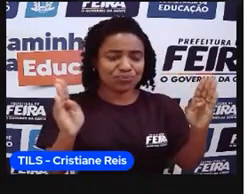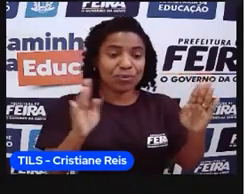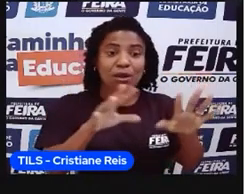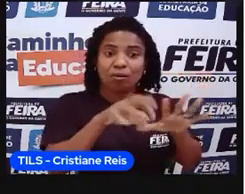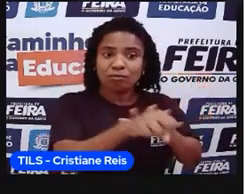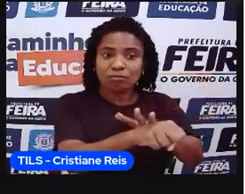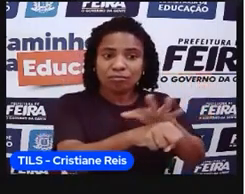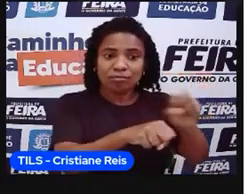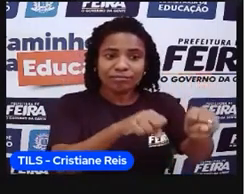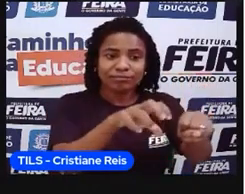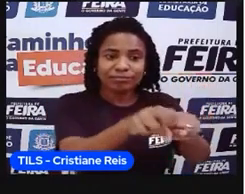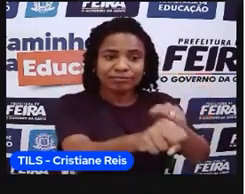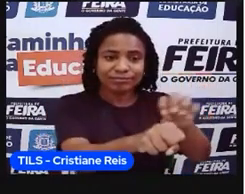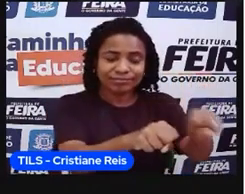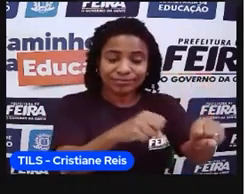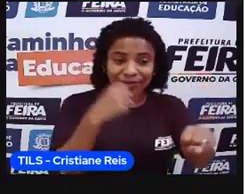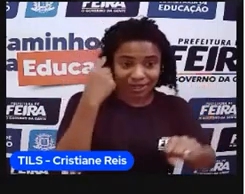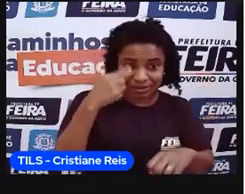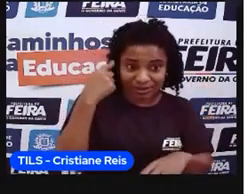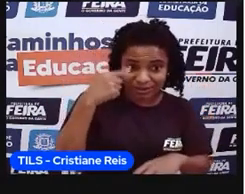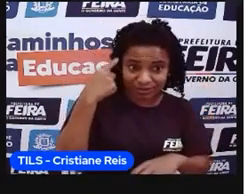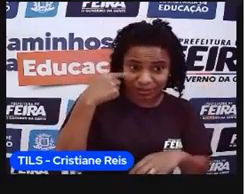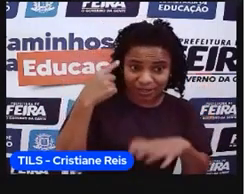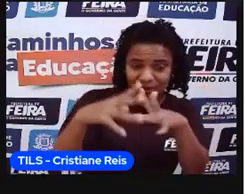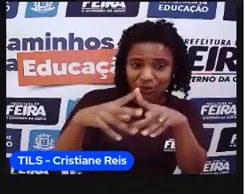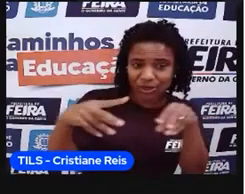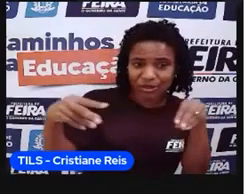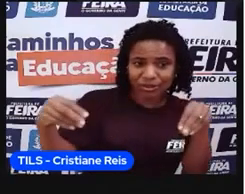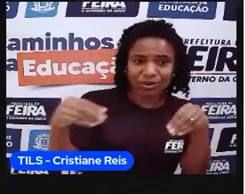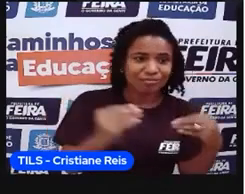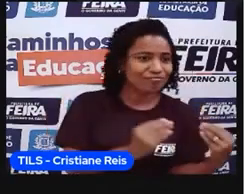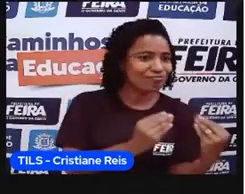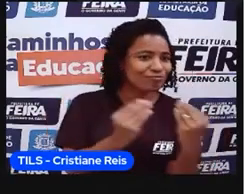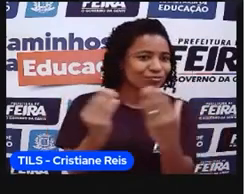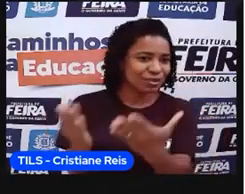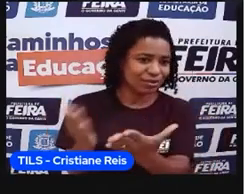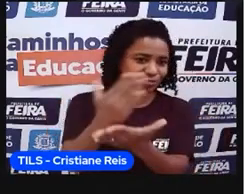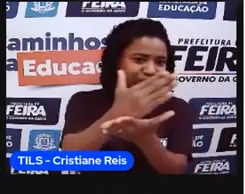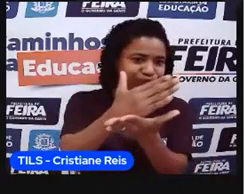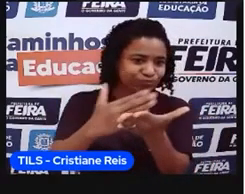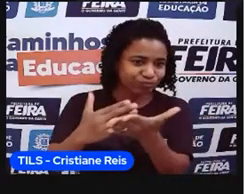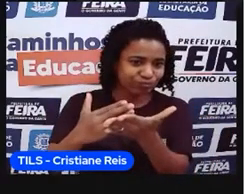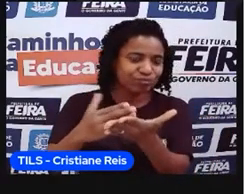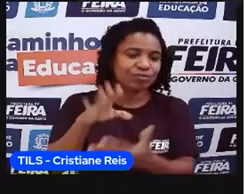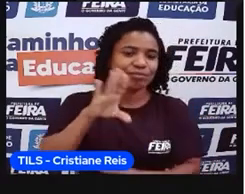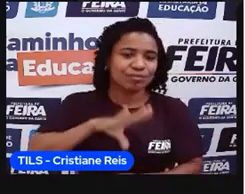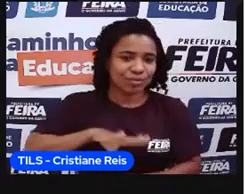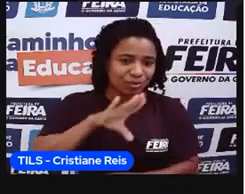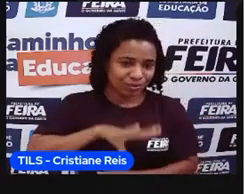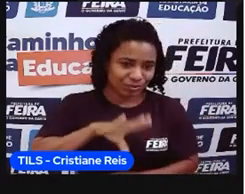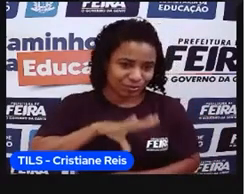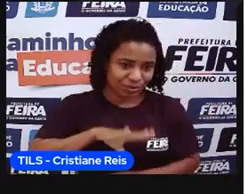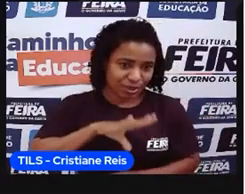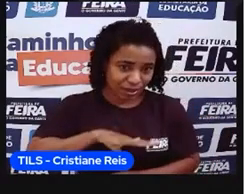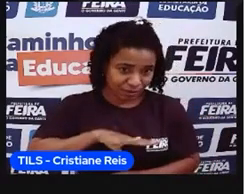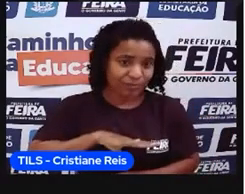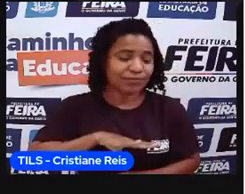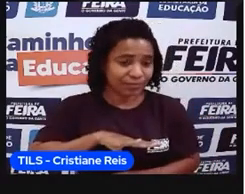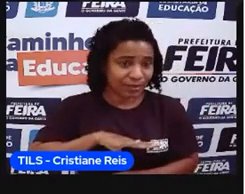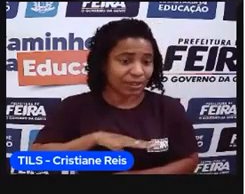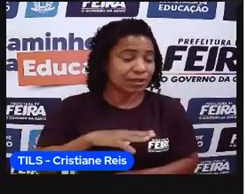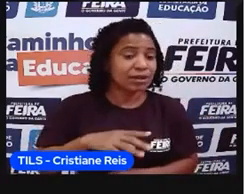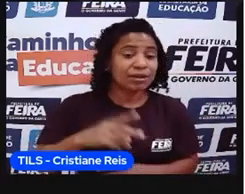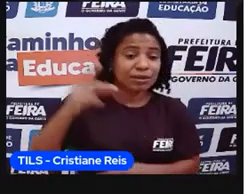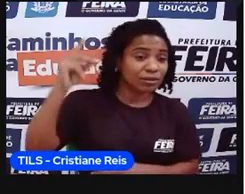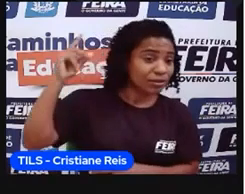que a Espanha cedesse esse território aí para eles nesse momento, né, tá lá caracterizado no período da União Ibérica